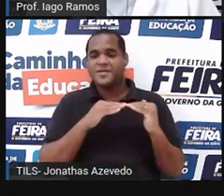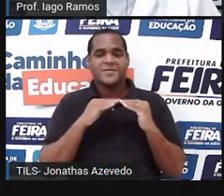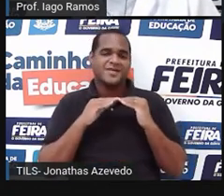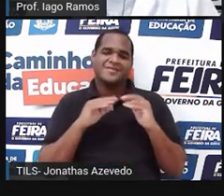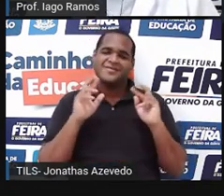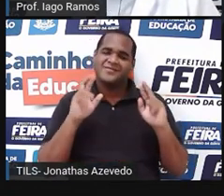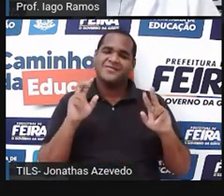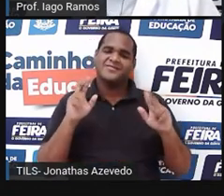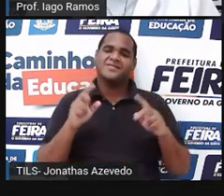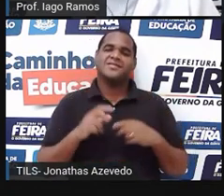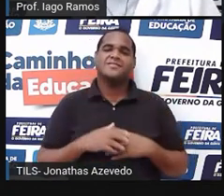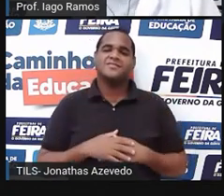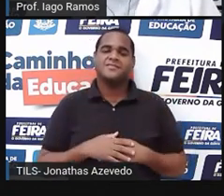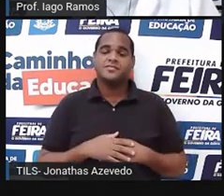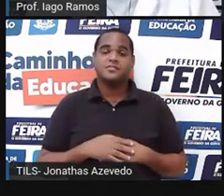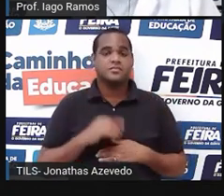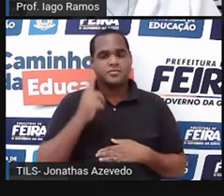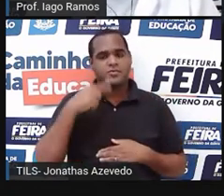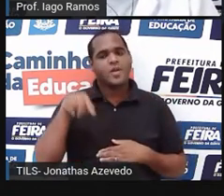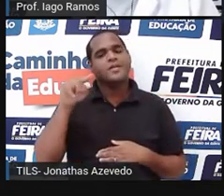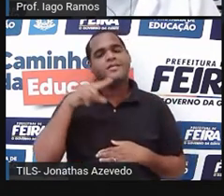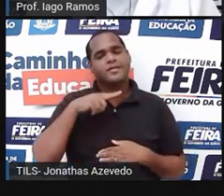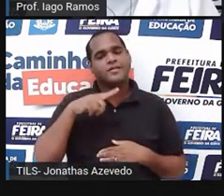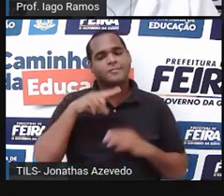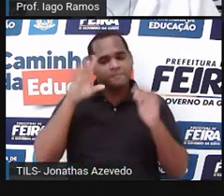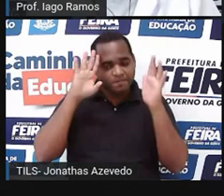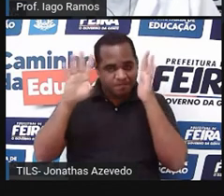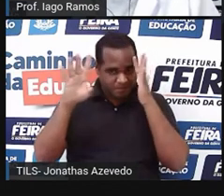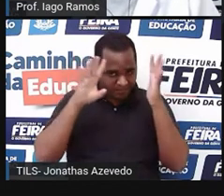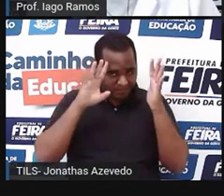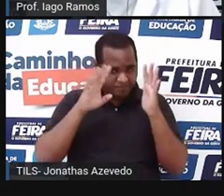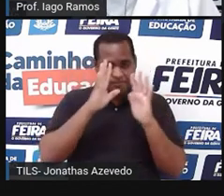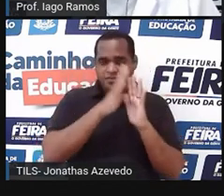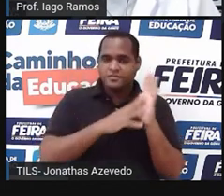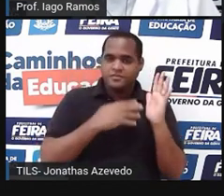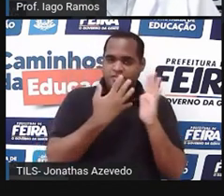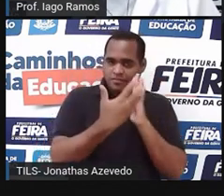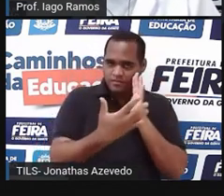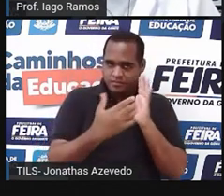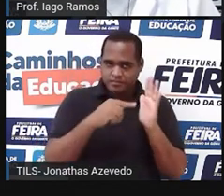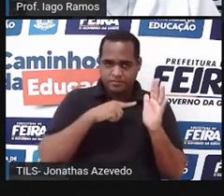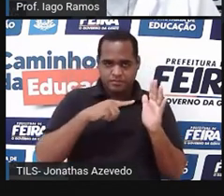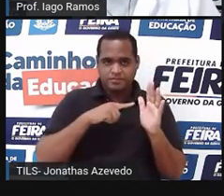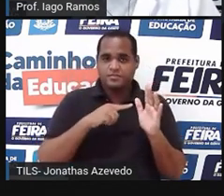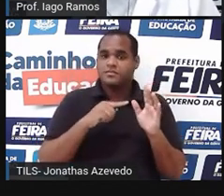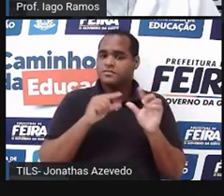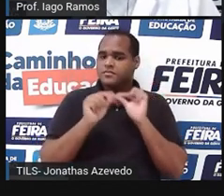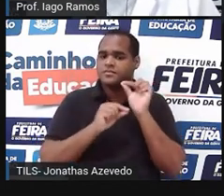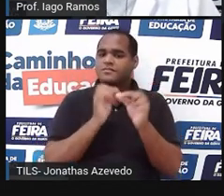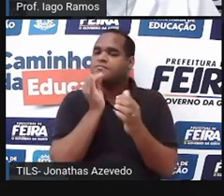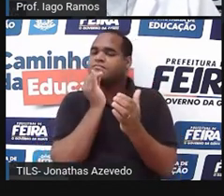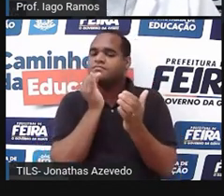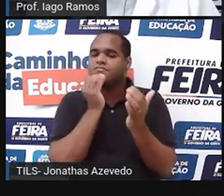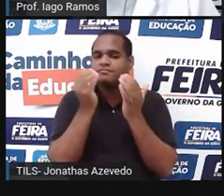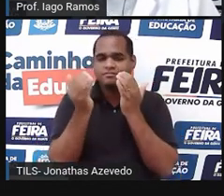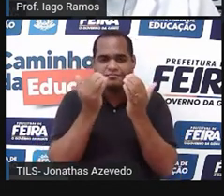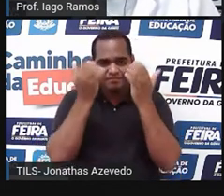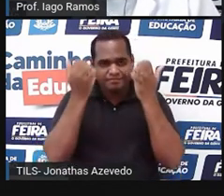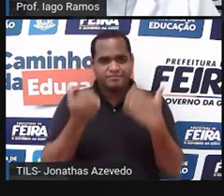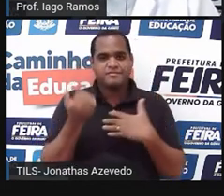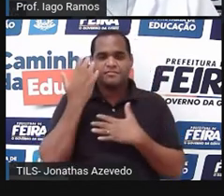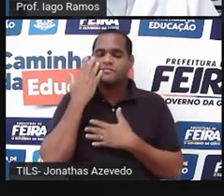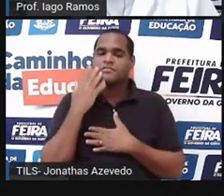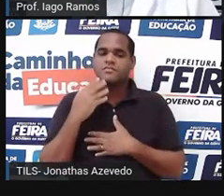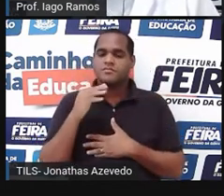proporcionais? Se a gente fosse pensar e montar aquela tabelinha, né? E aí eu trago ali os exemplos, uma criança de